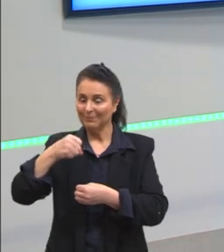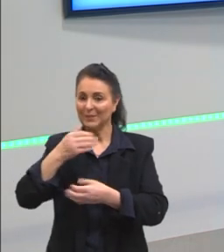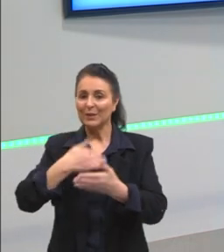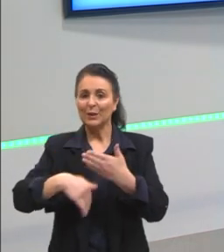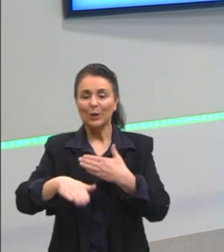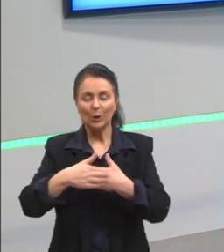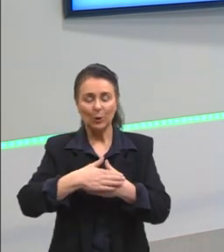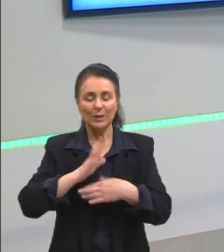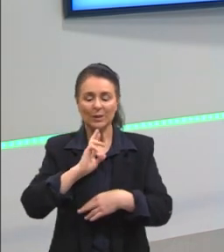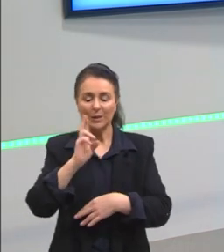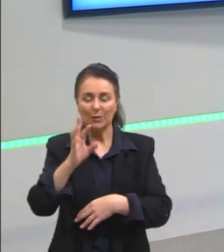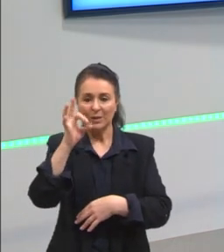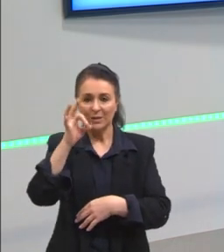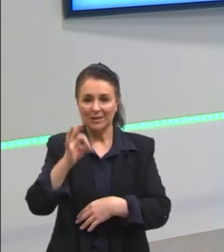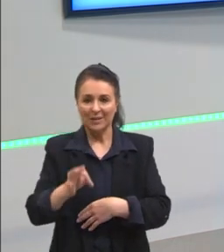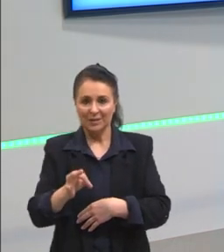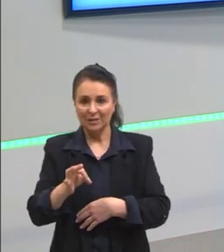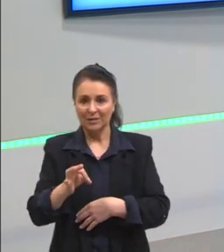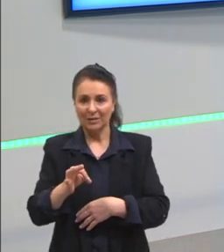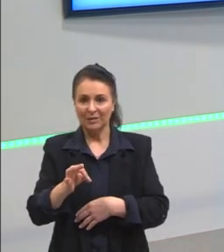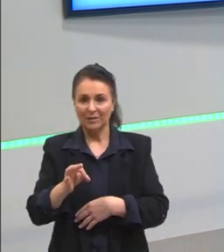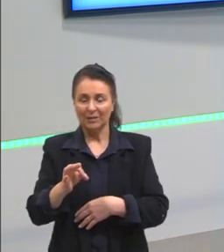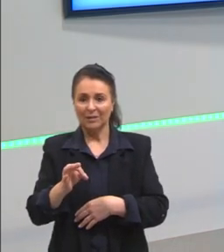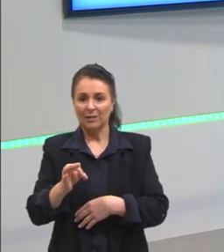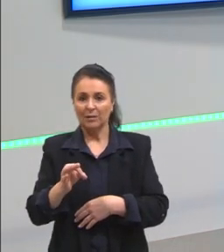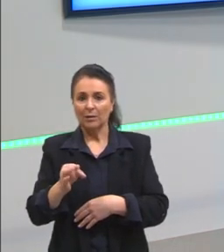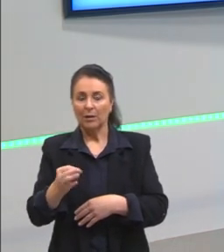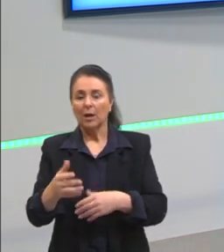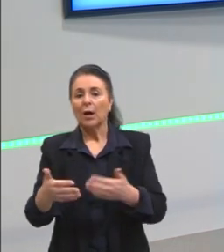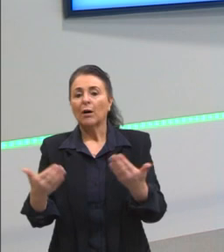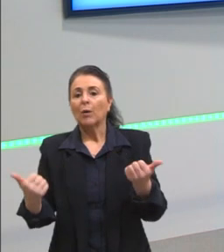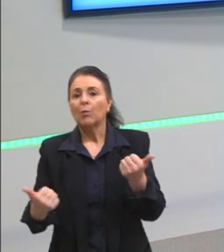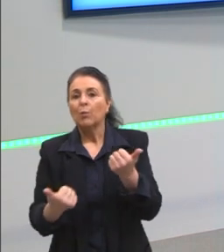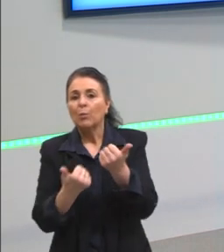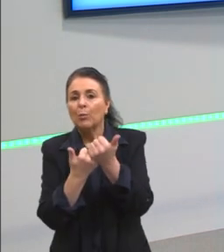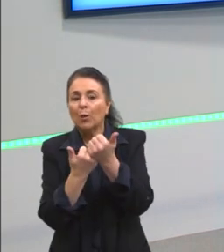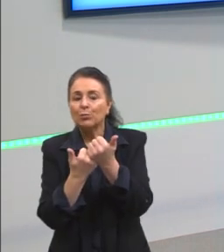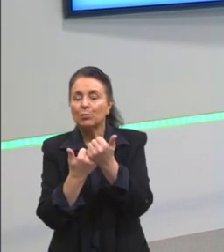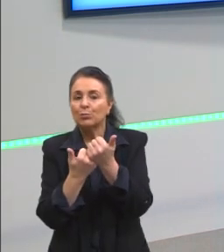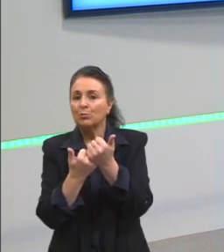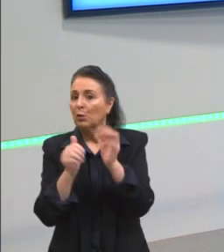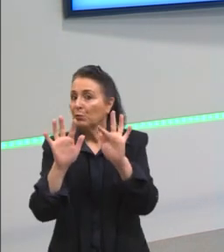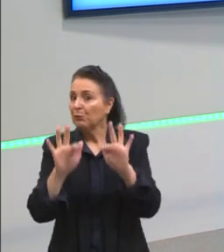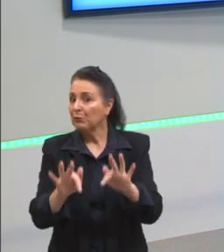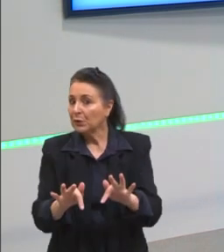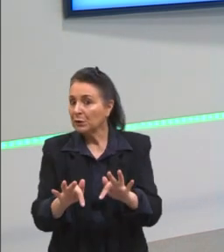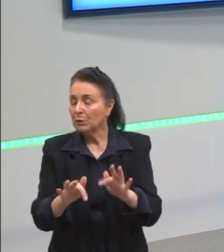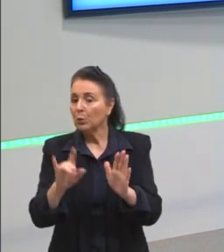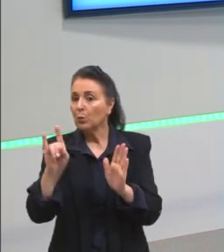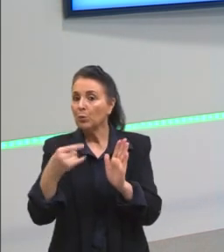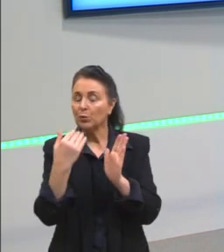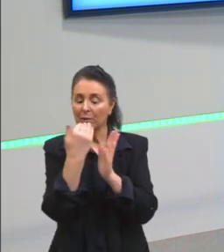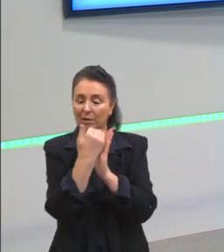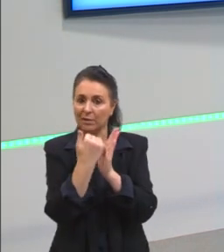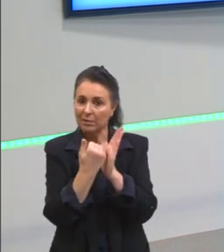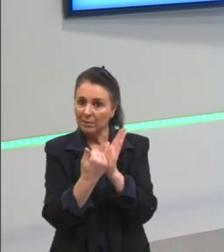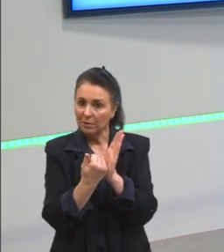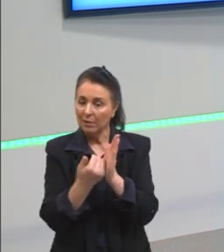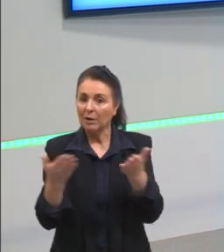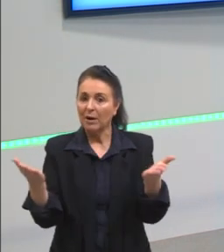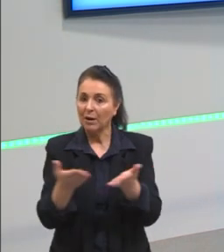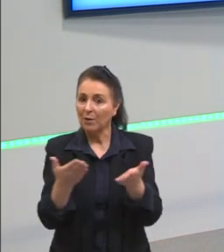respostas corretas. Fechamos o nosso aposto, nossa última classificação aí. Chegamos em